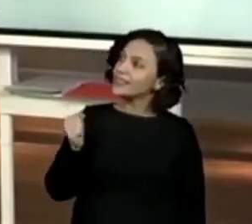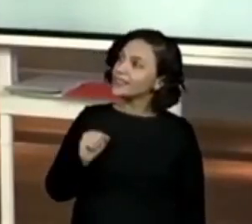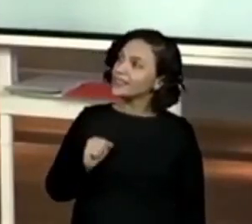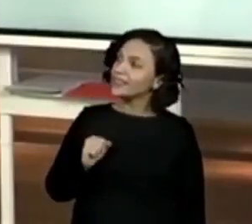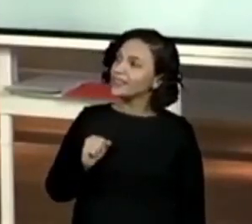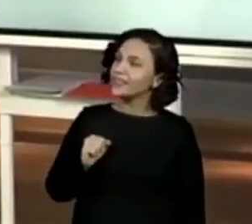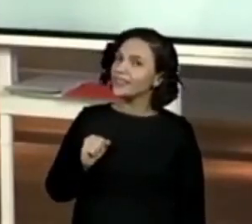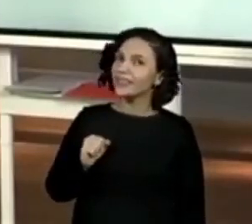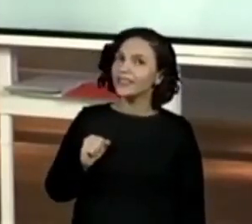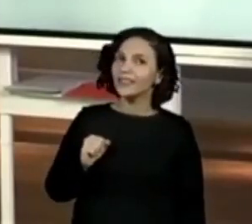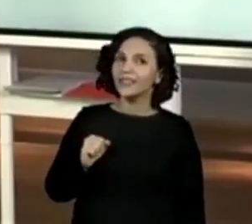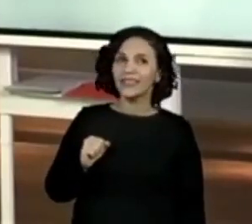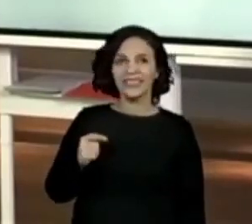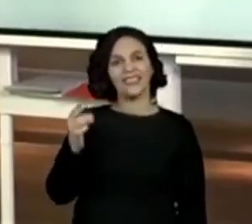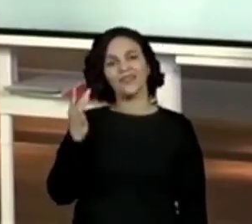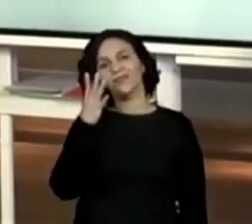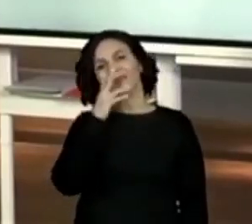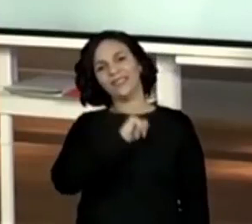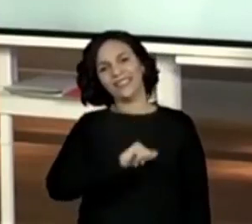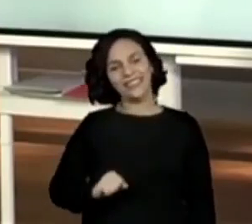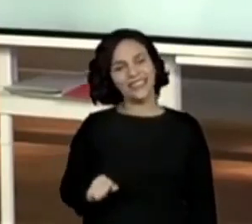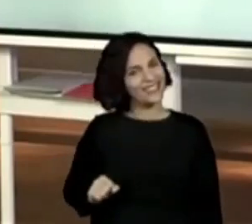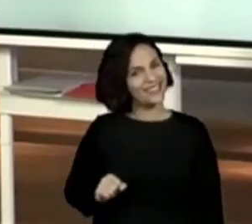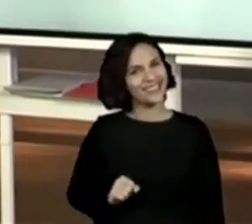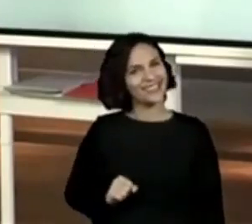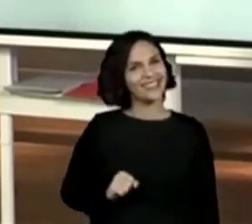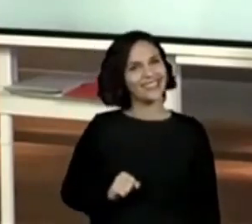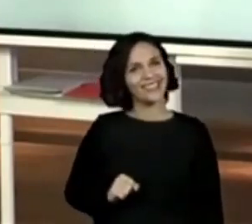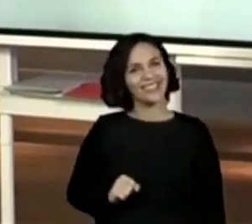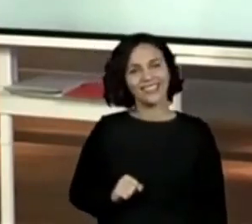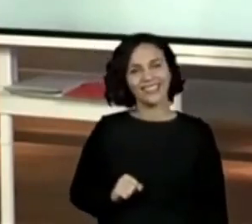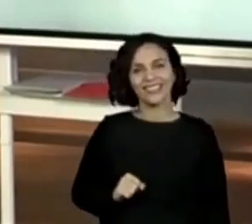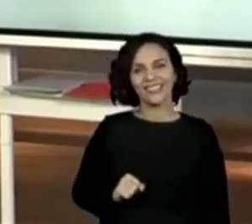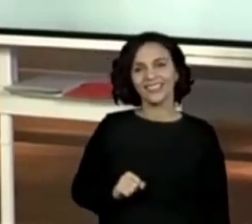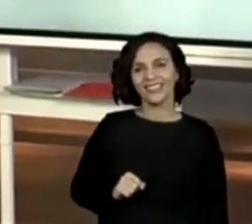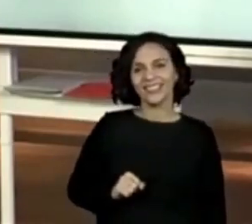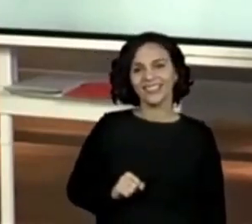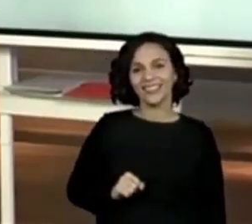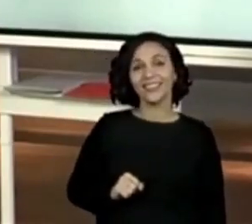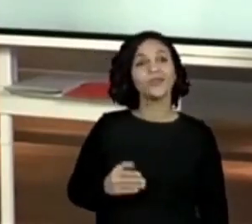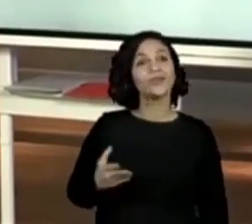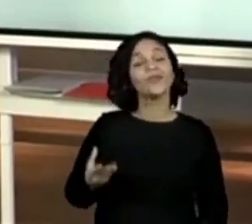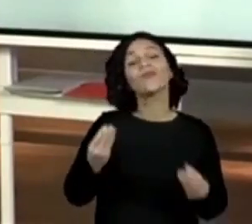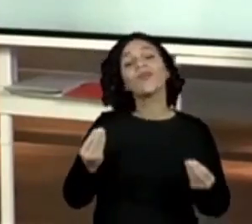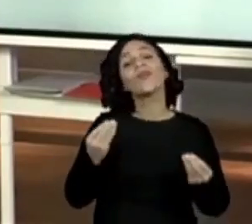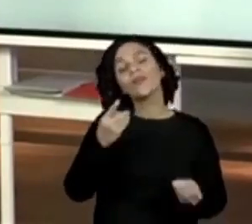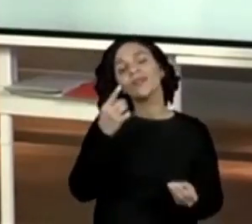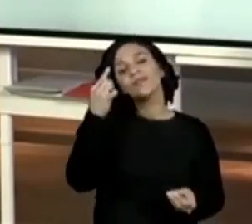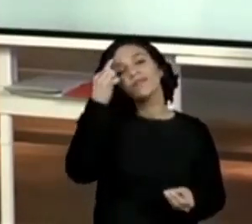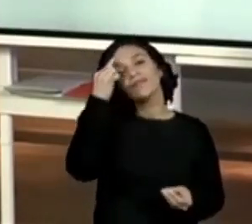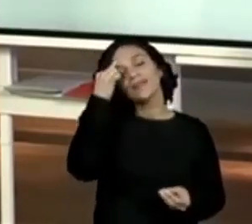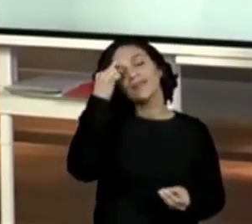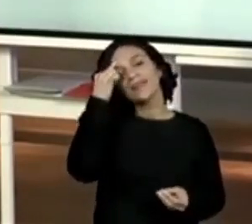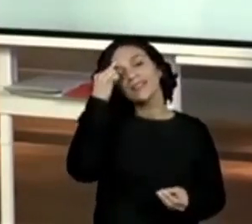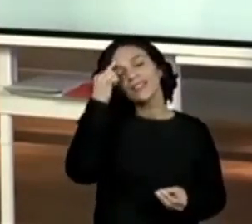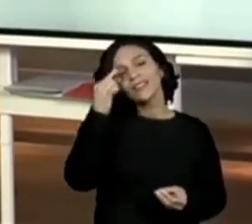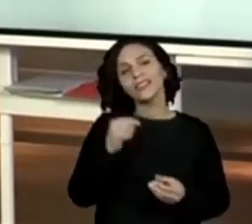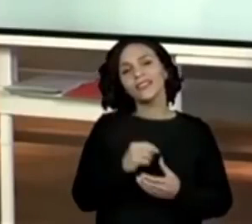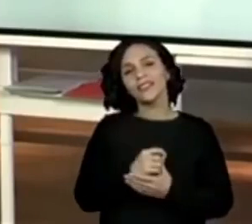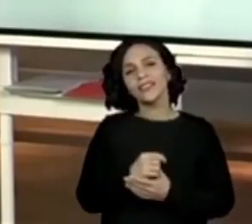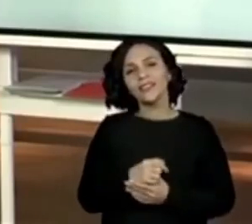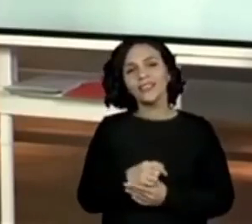Que bonito que tá isso, né? Um metro e vinte e nove. Como vocês calcularam para saber